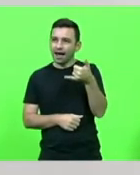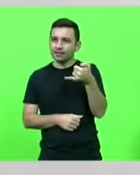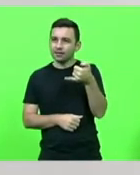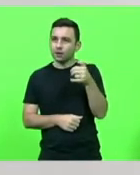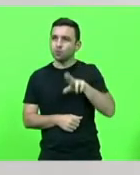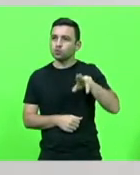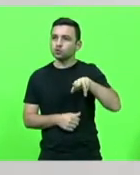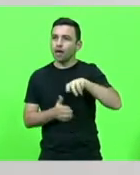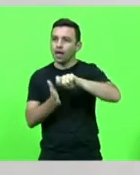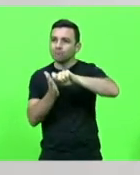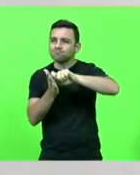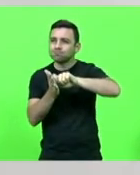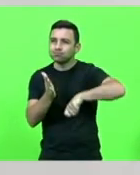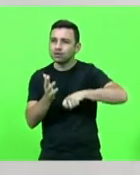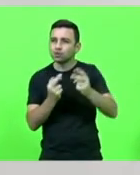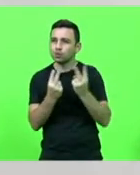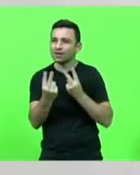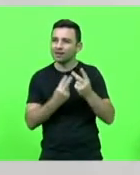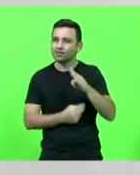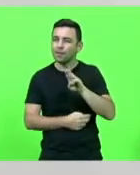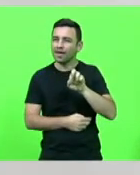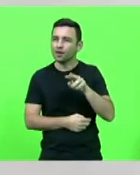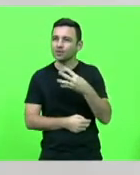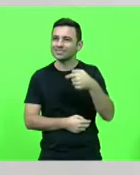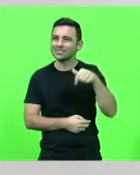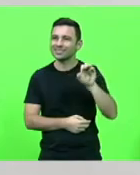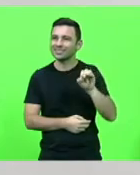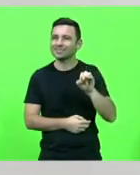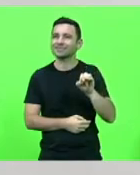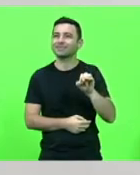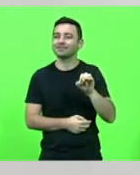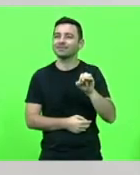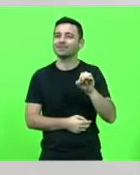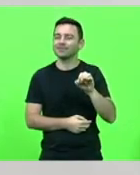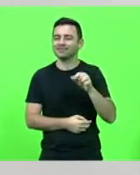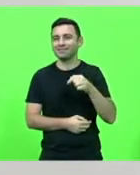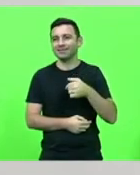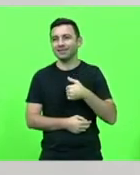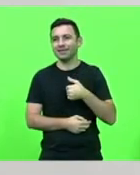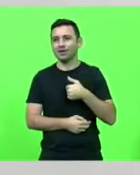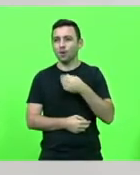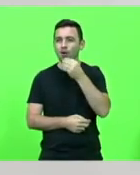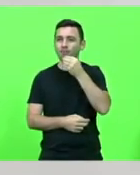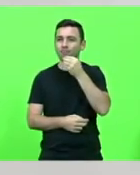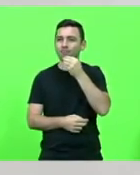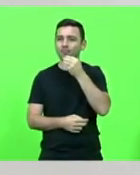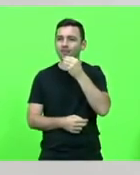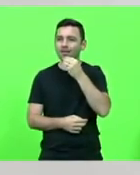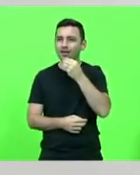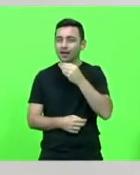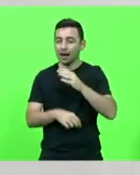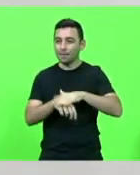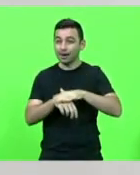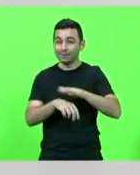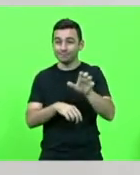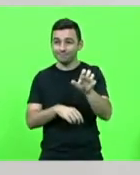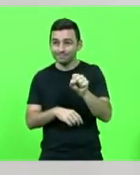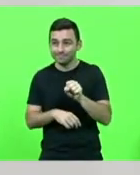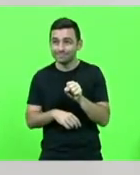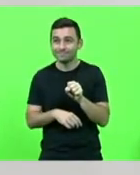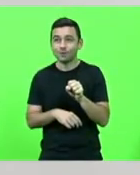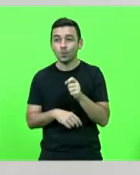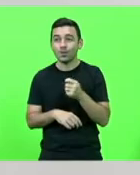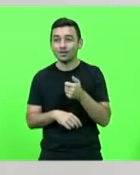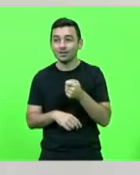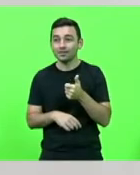assinar a duplicação da BR-470 eu claro meti que quase que meti a mão na caneta dele